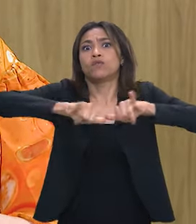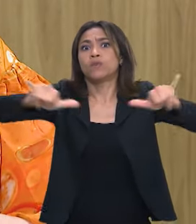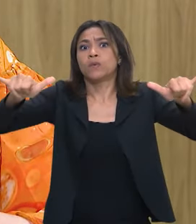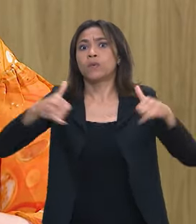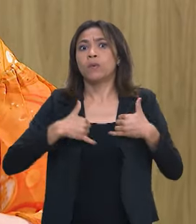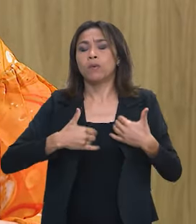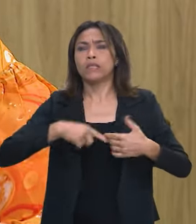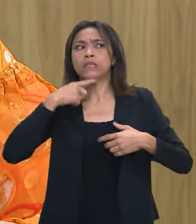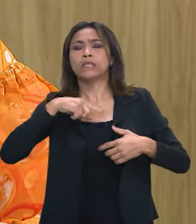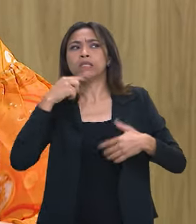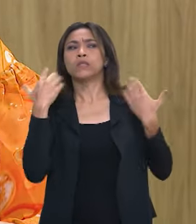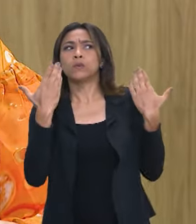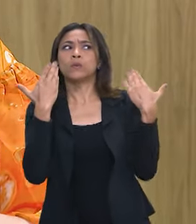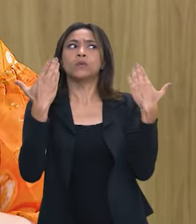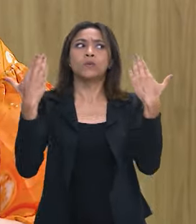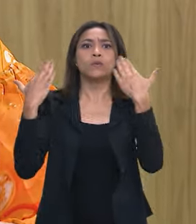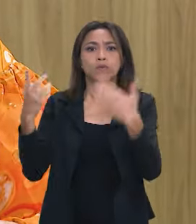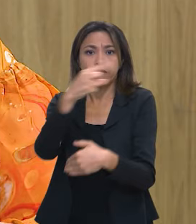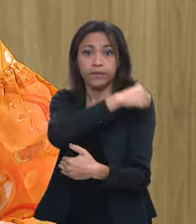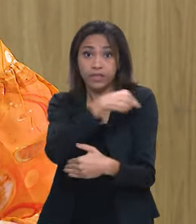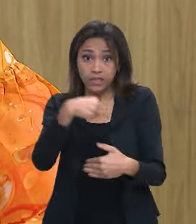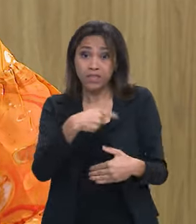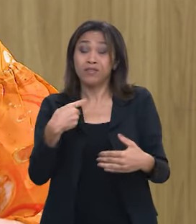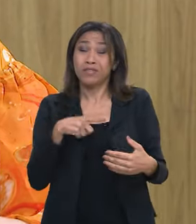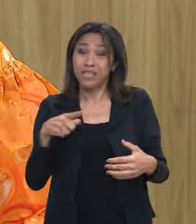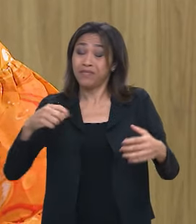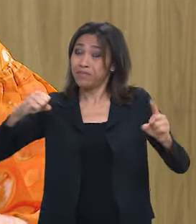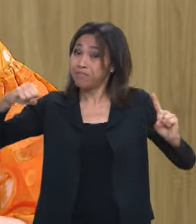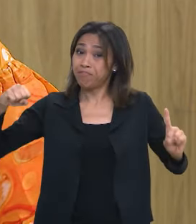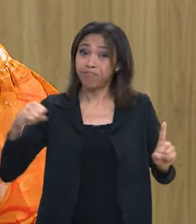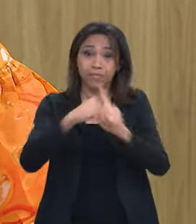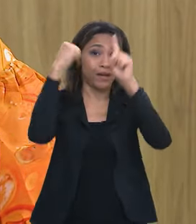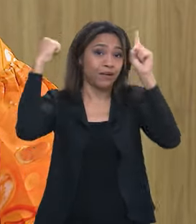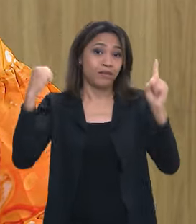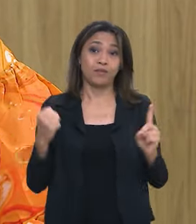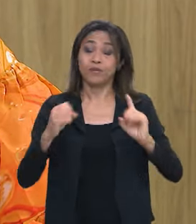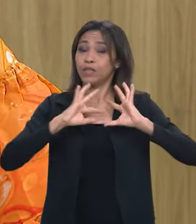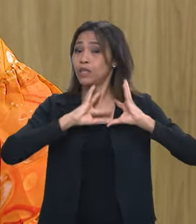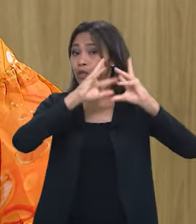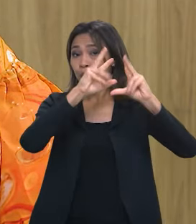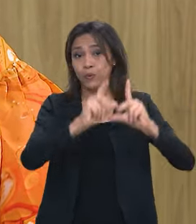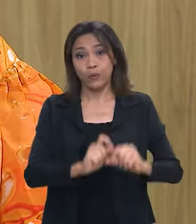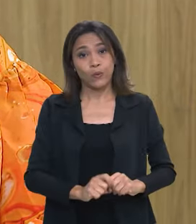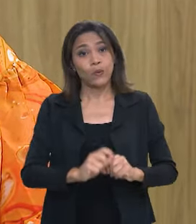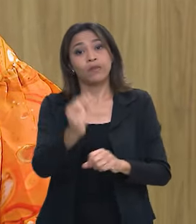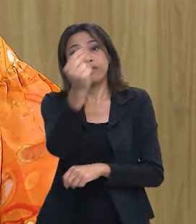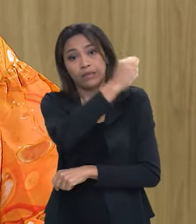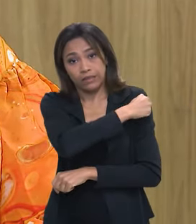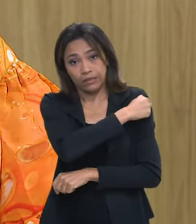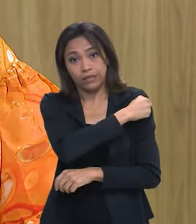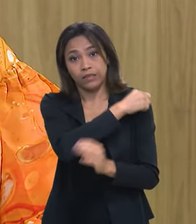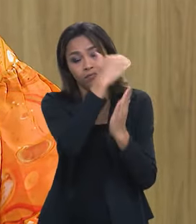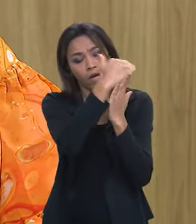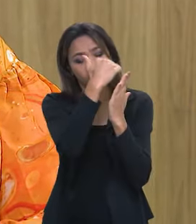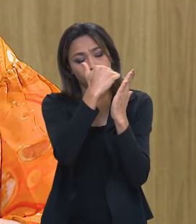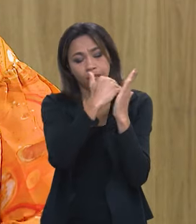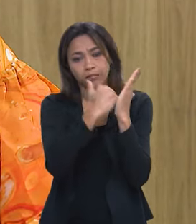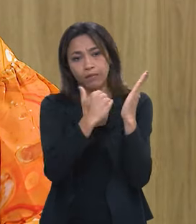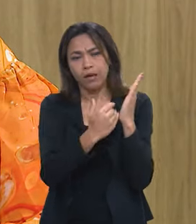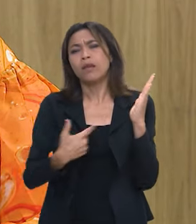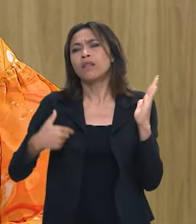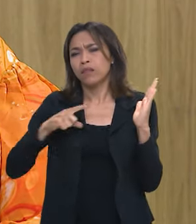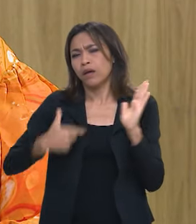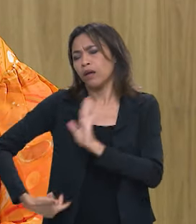vacina de Covid, que foi muito clara, mas isso teve impacto em toda a vacinação. Então, isso tem